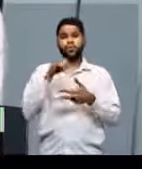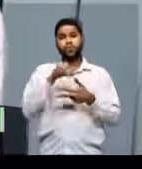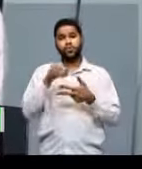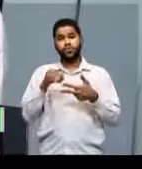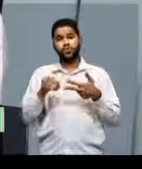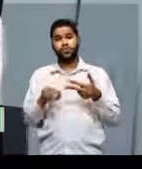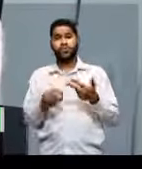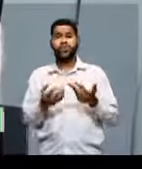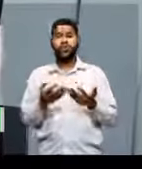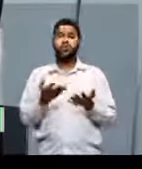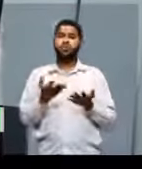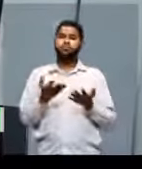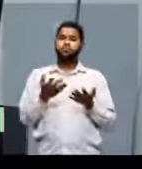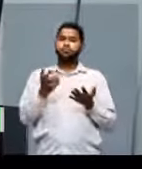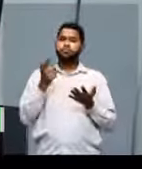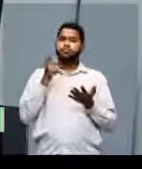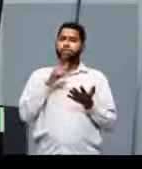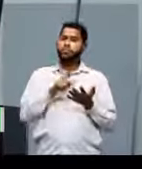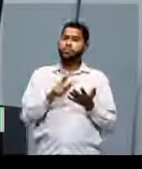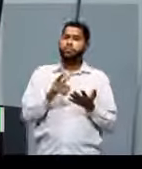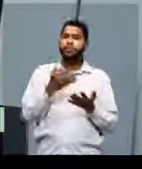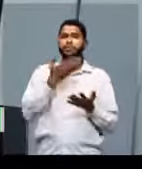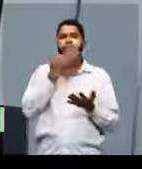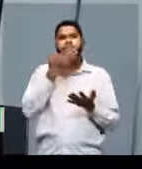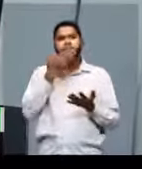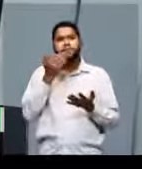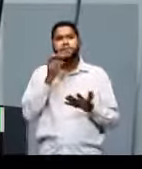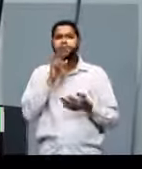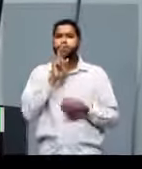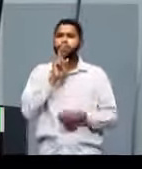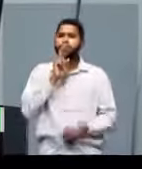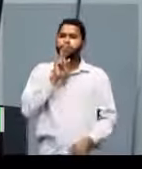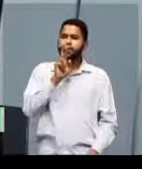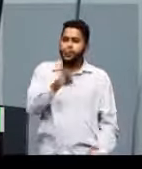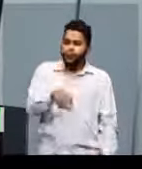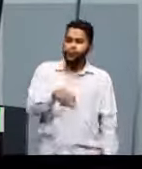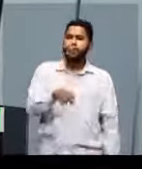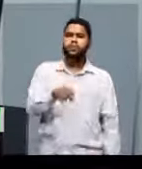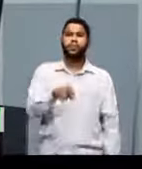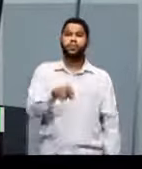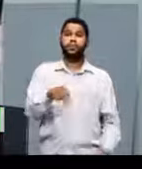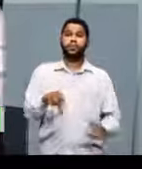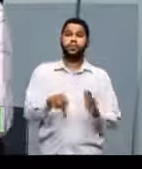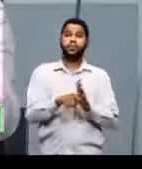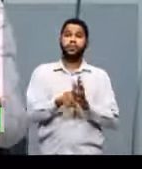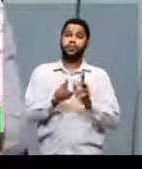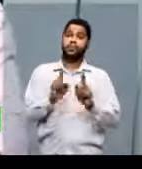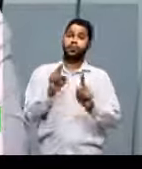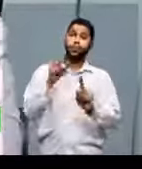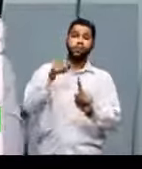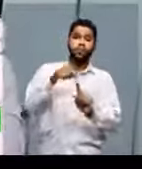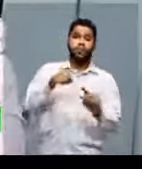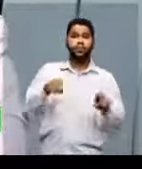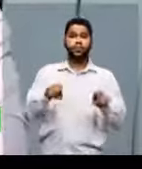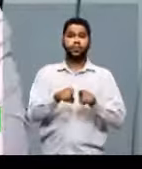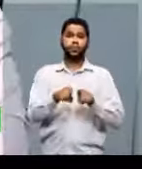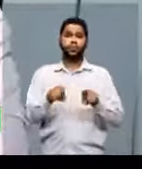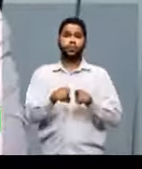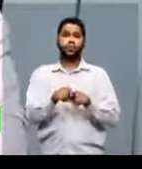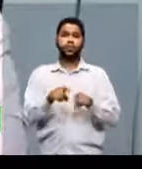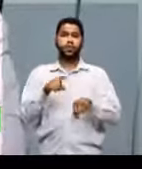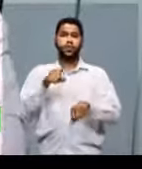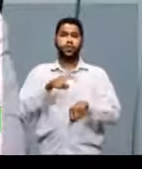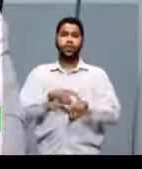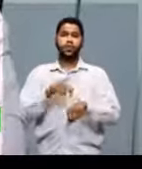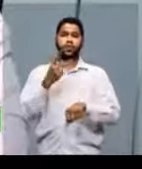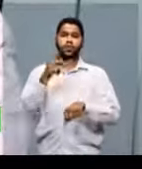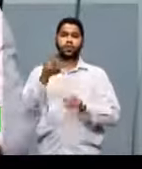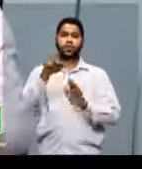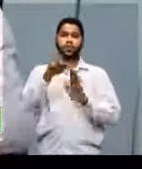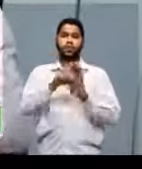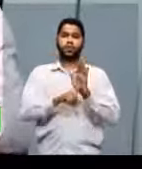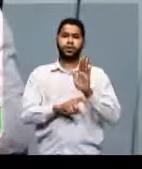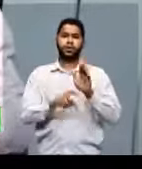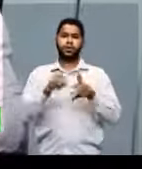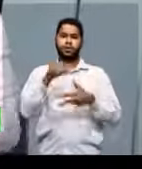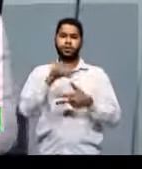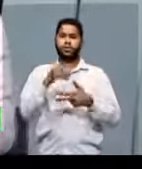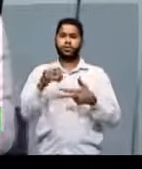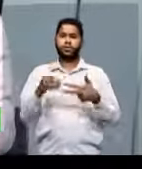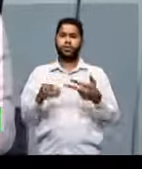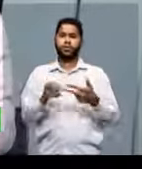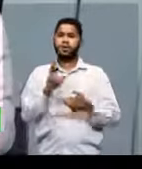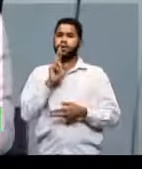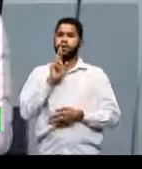partir daí você encontra as melhores respostas, tanto nas questões objetivas, quanto na hora da sua redação do Enem. Então,